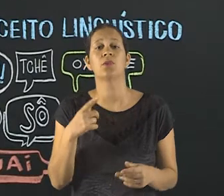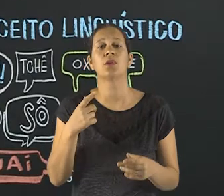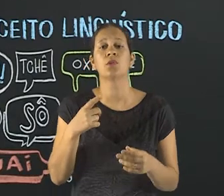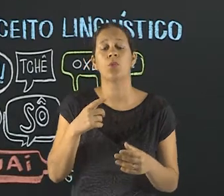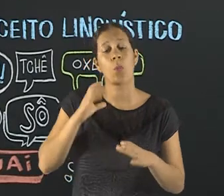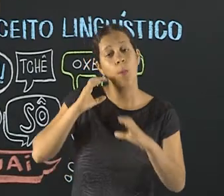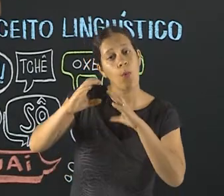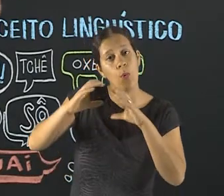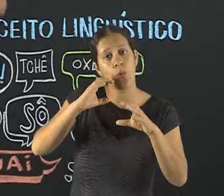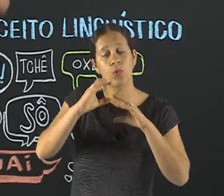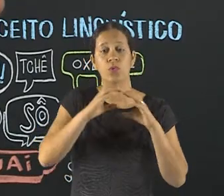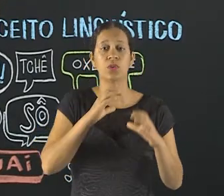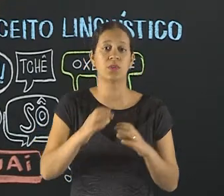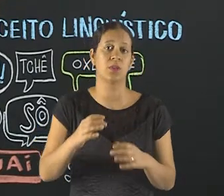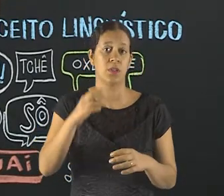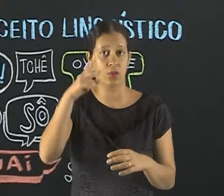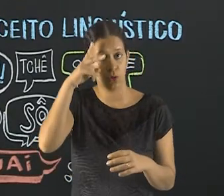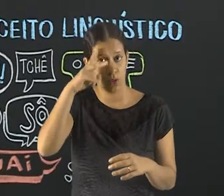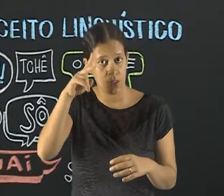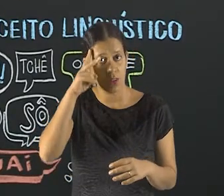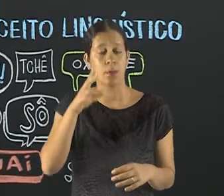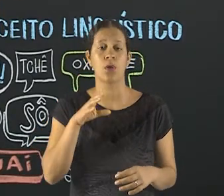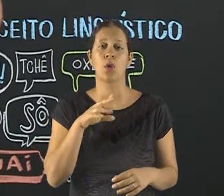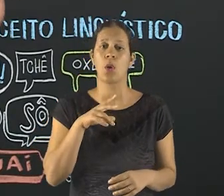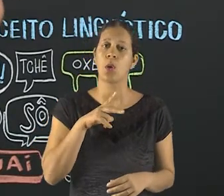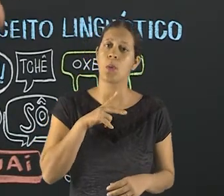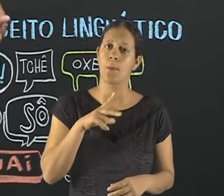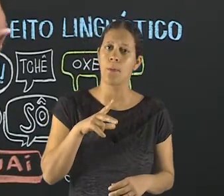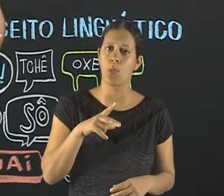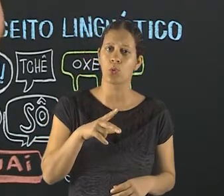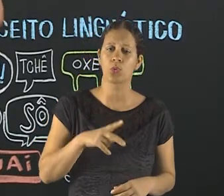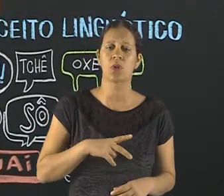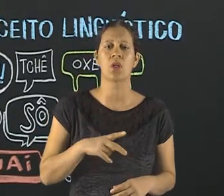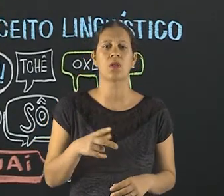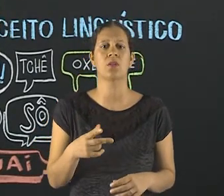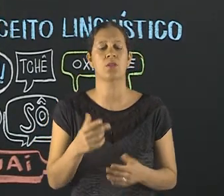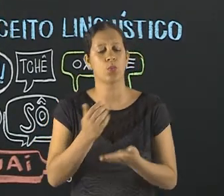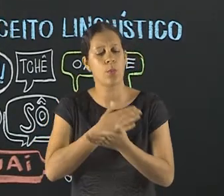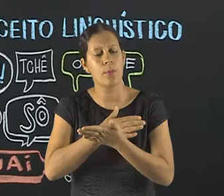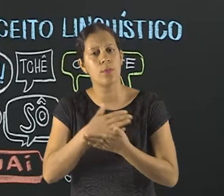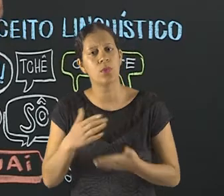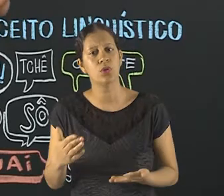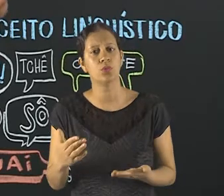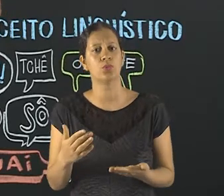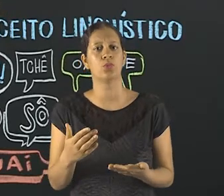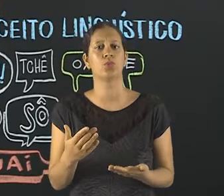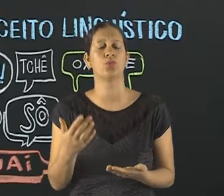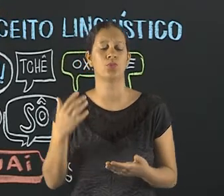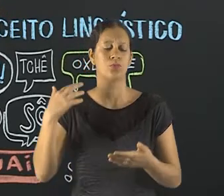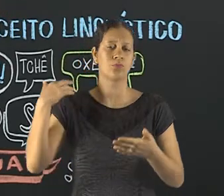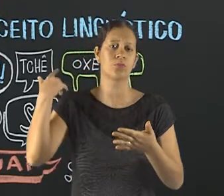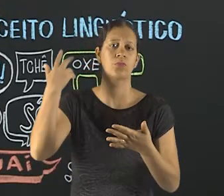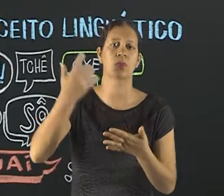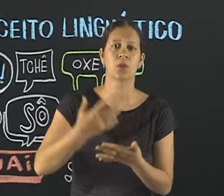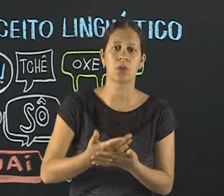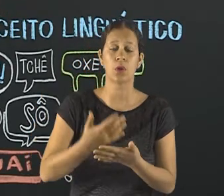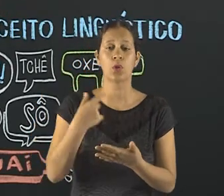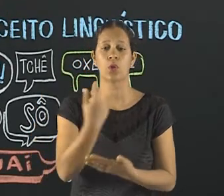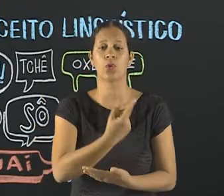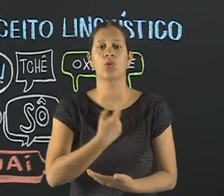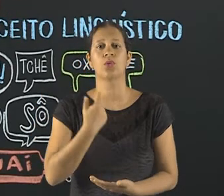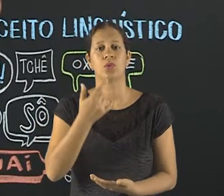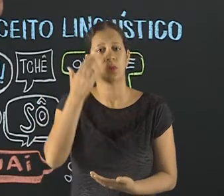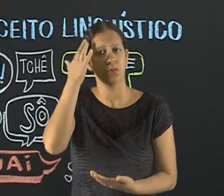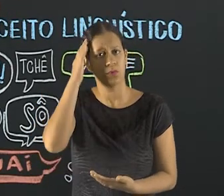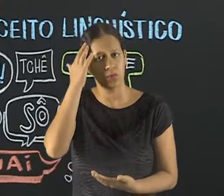formas de se comunicar. Lembra quando a gente fala que o português tem origem no latim? Então, essa questão histórica é muito importante pra gente